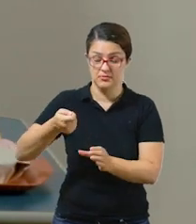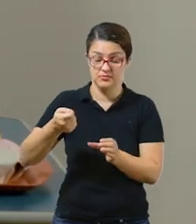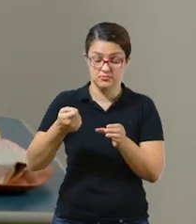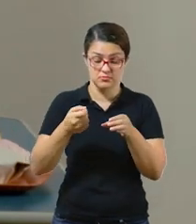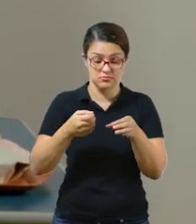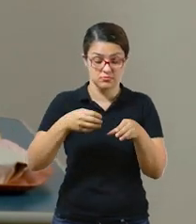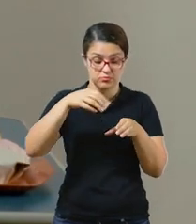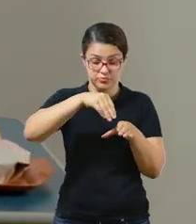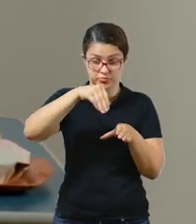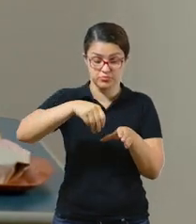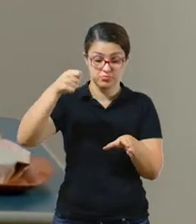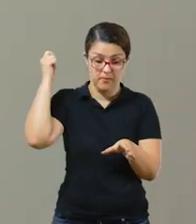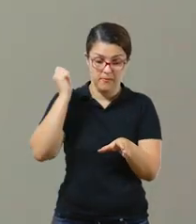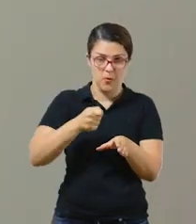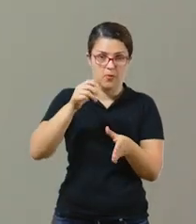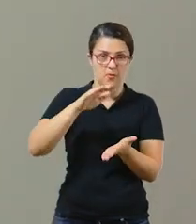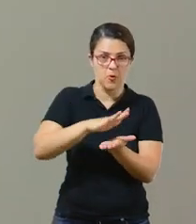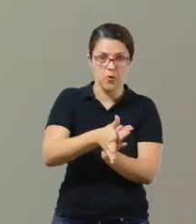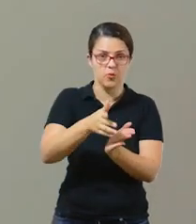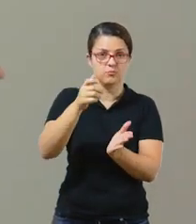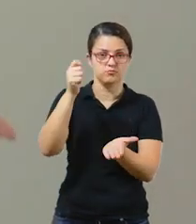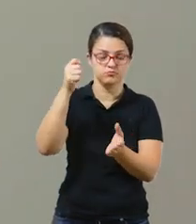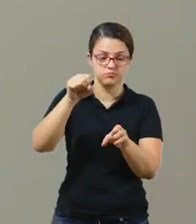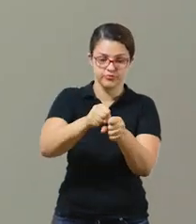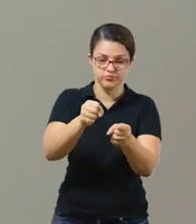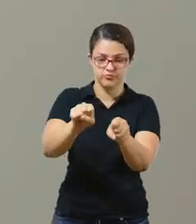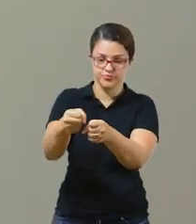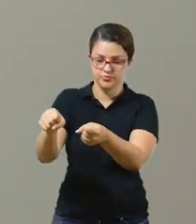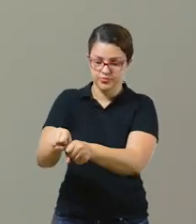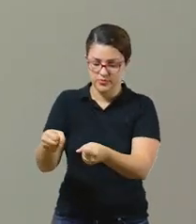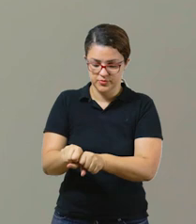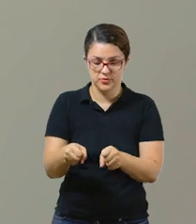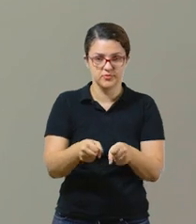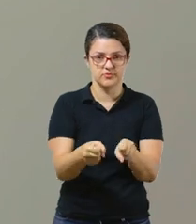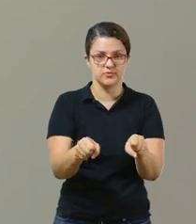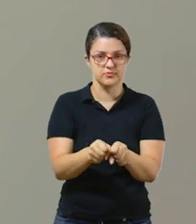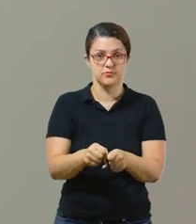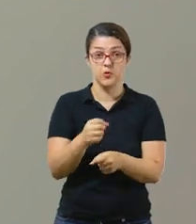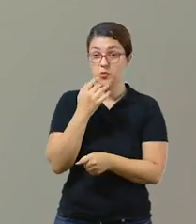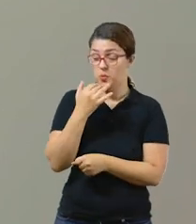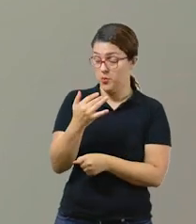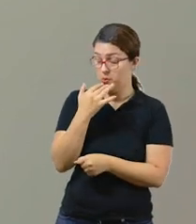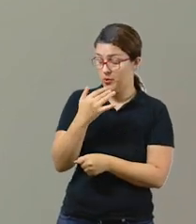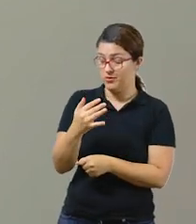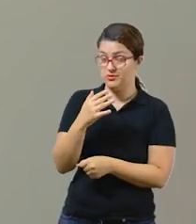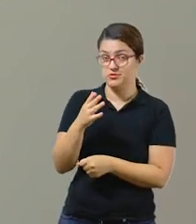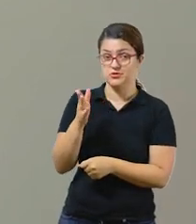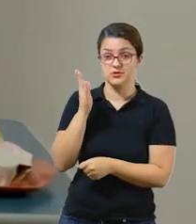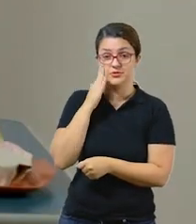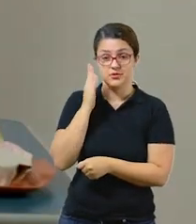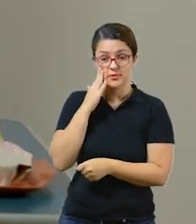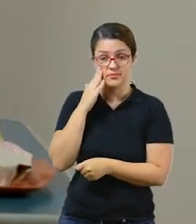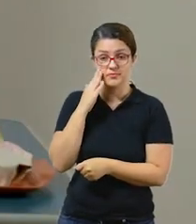materiais. E para as crianças que já estão trabalhando com cores, você pode fazer de três maneiras. Aqui eu pintei as